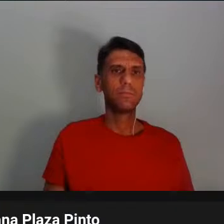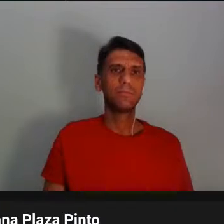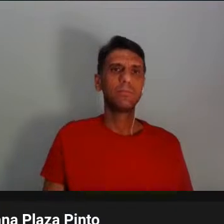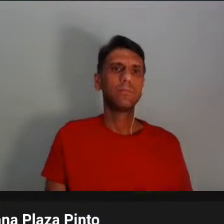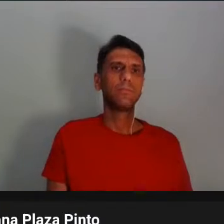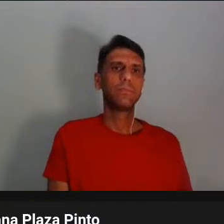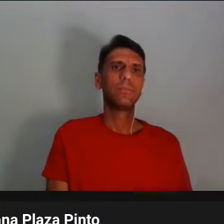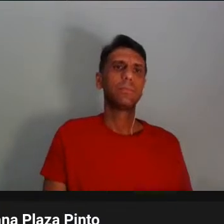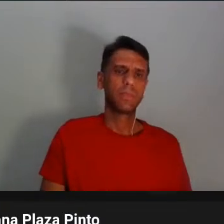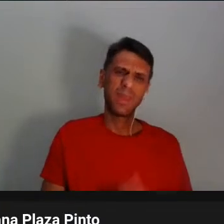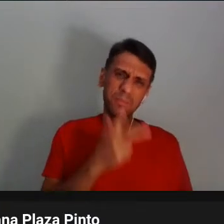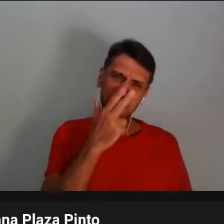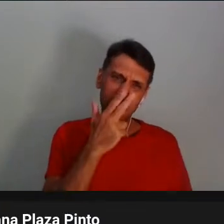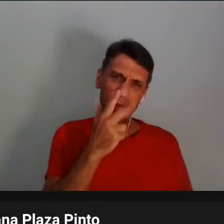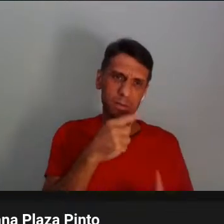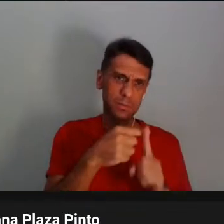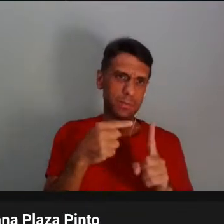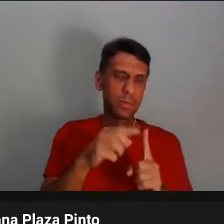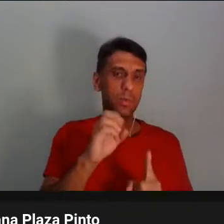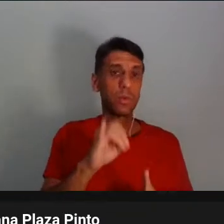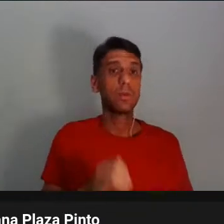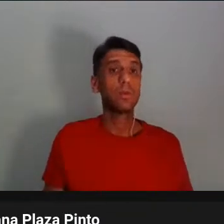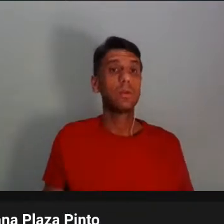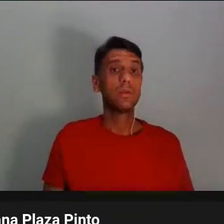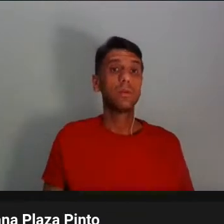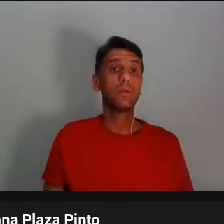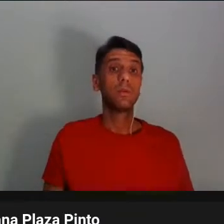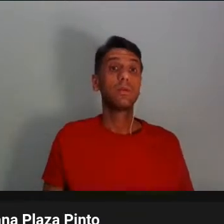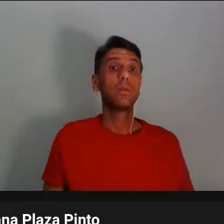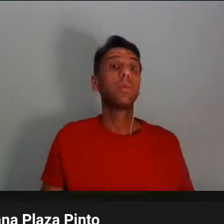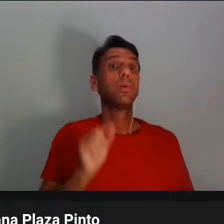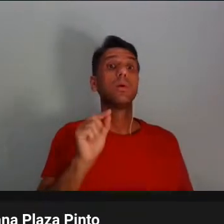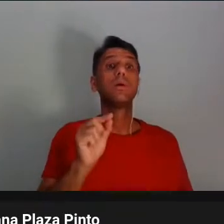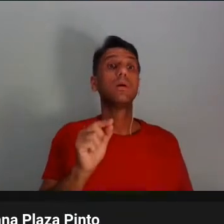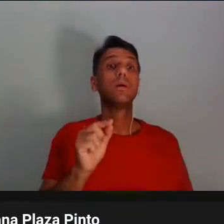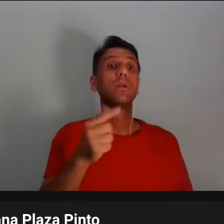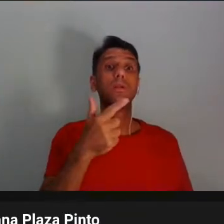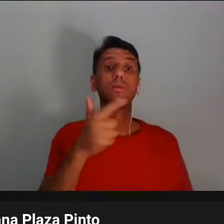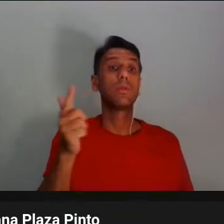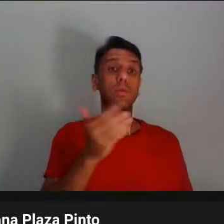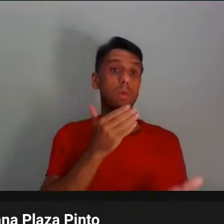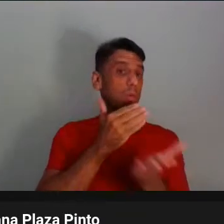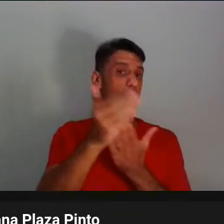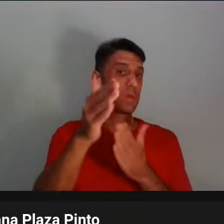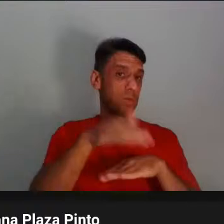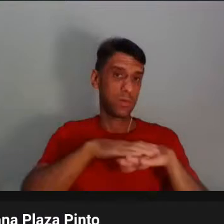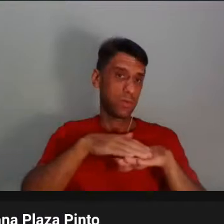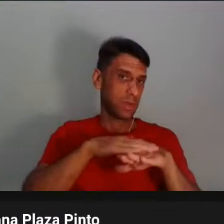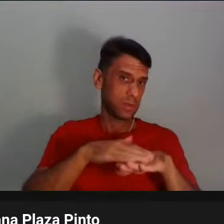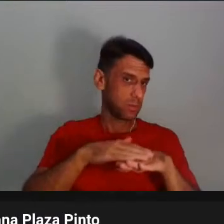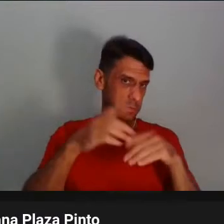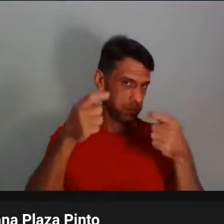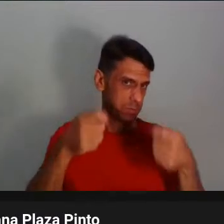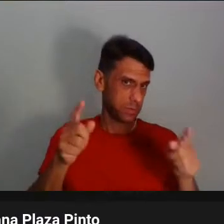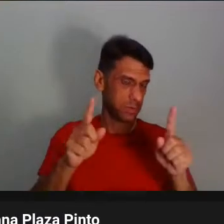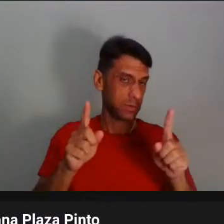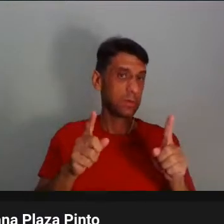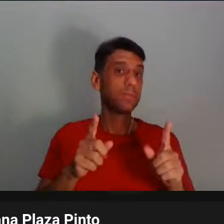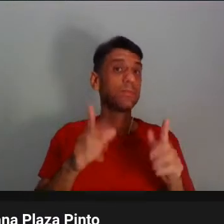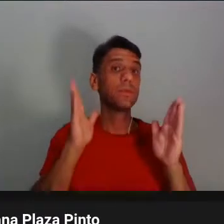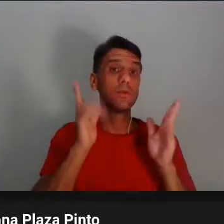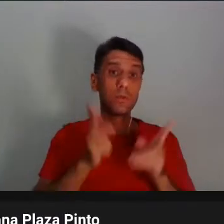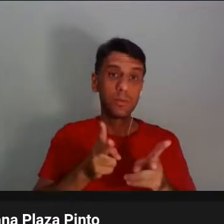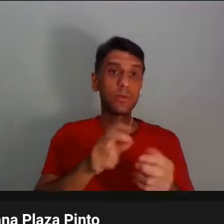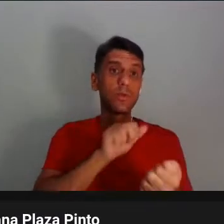equivalente a um oi, né? Porque se pressupõe que você não precisa dar início a uma conversa porque vocês estão